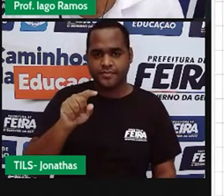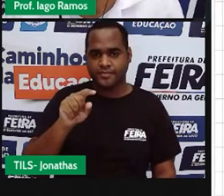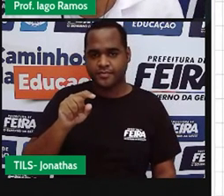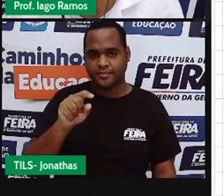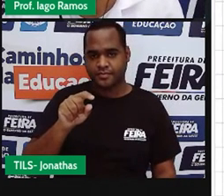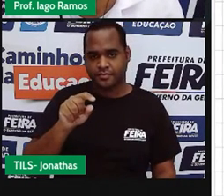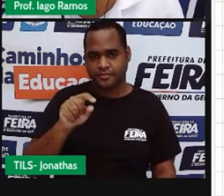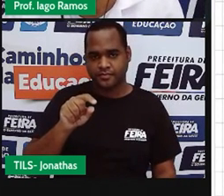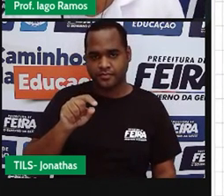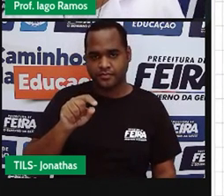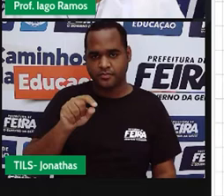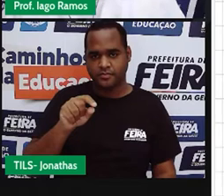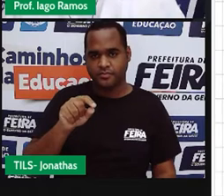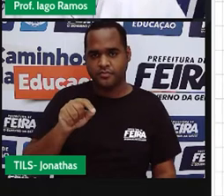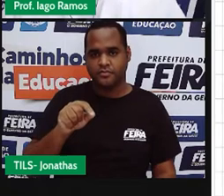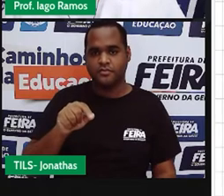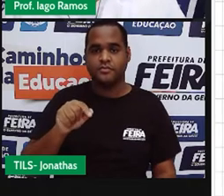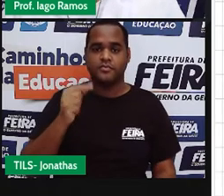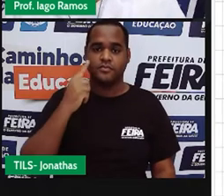aqui.